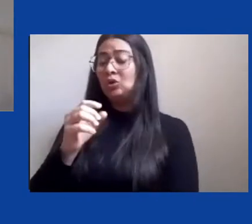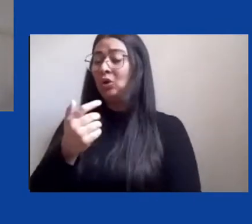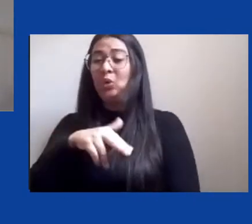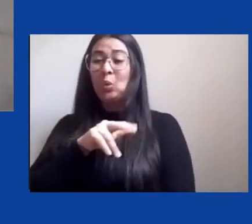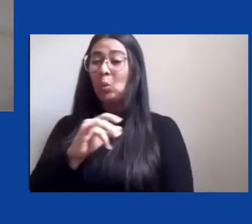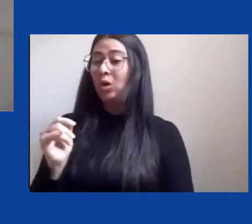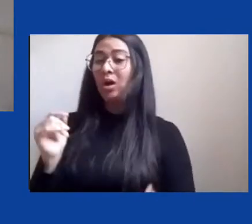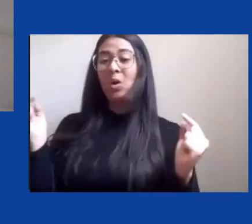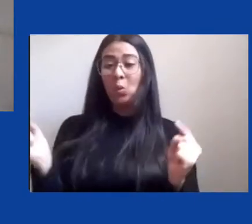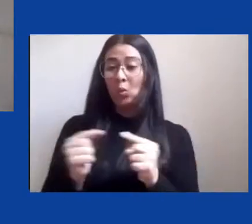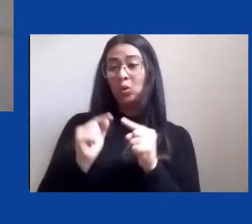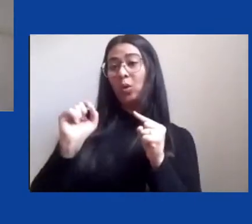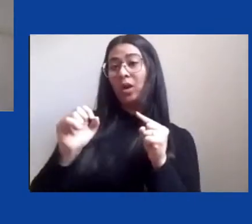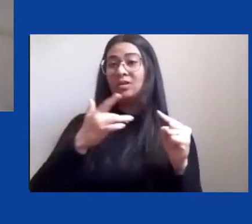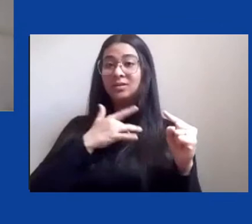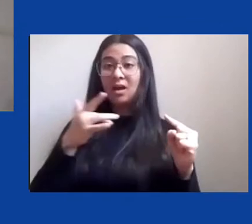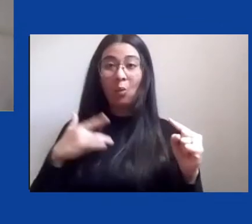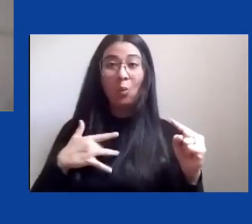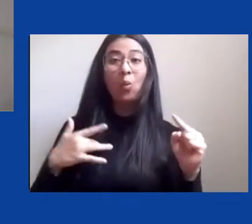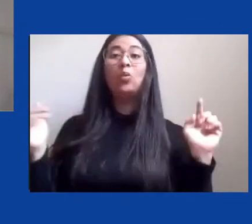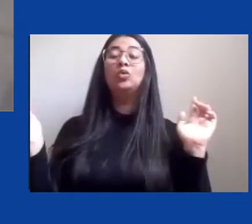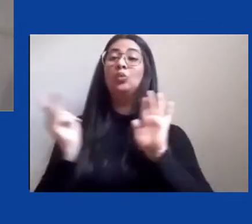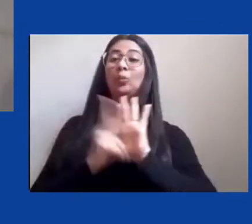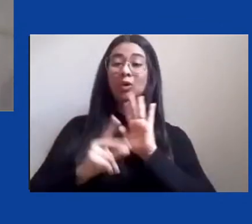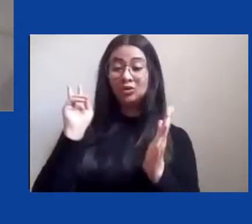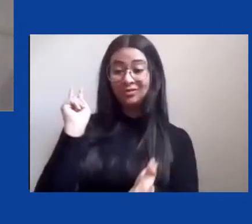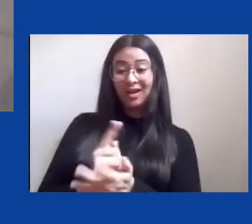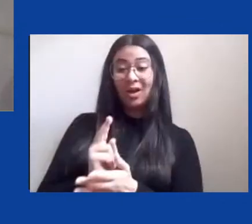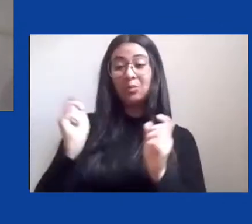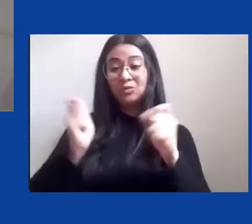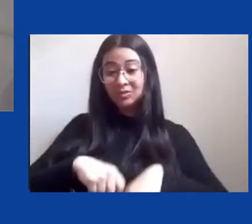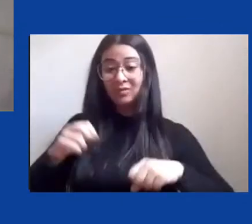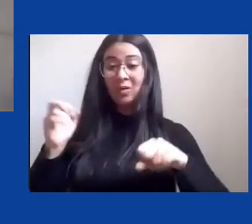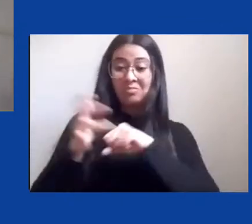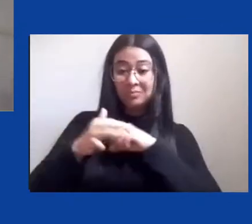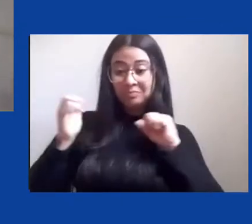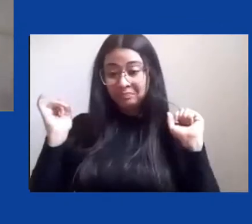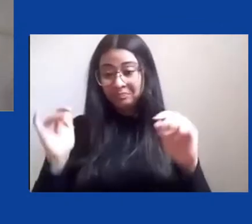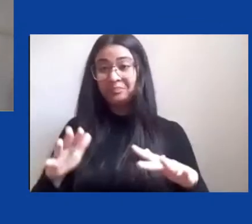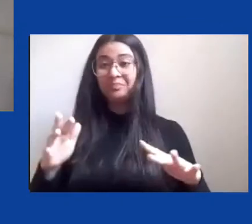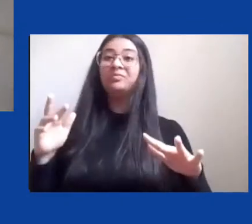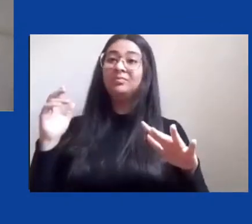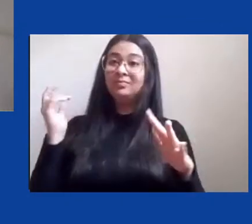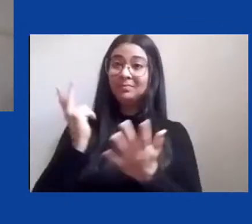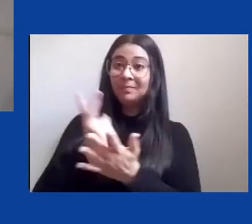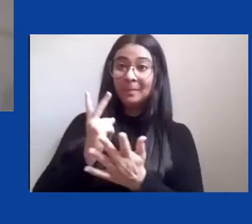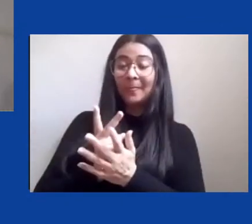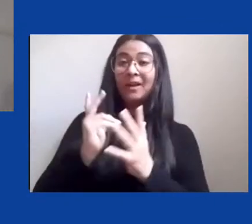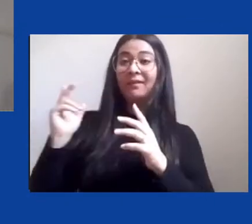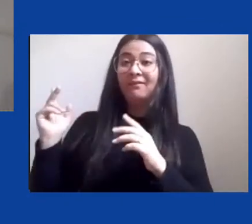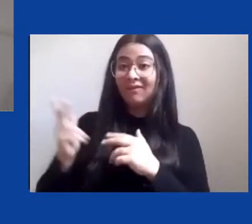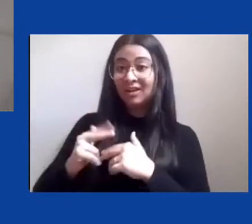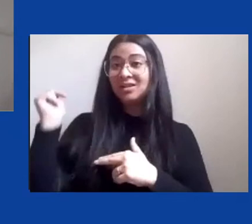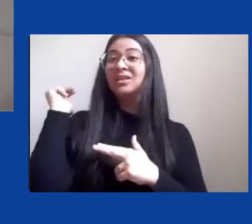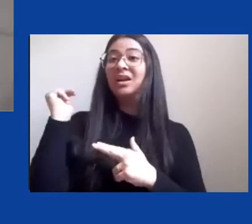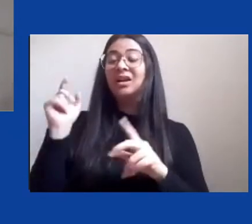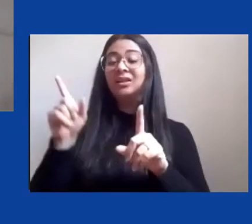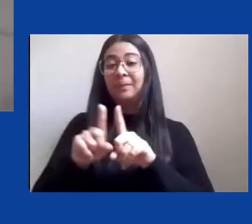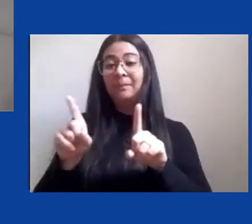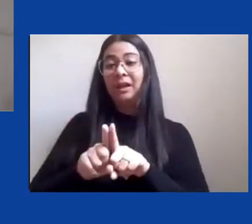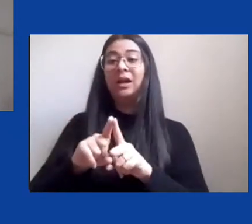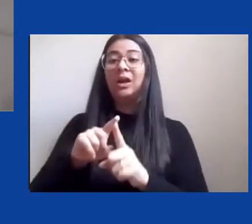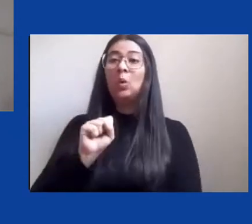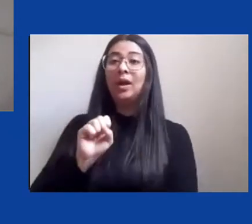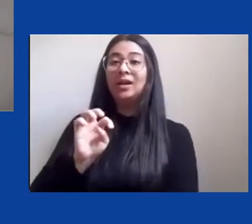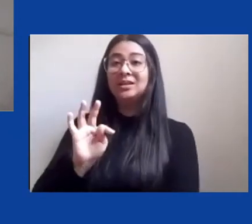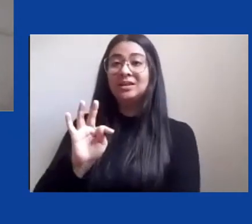a gente ter um projeto real que possa enfrentar a pandemia da covid-19 né tanto que o Supremo Tribunal Federal está aí agindo para que